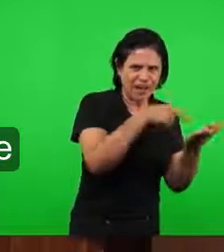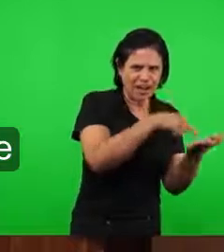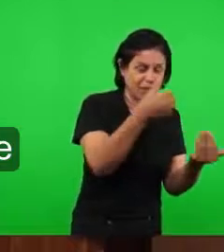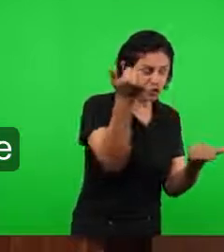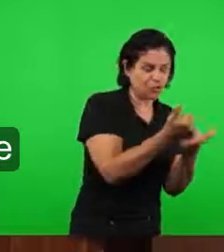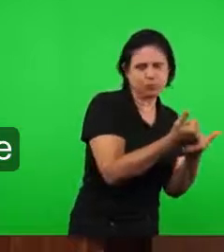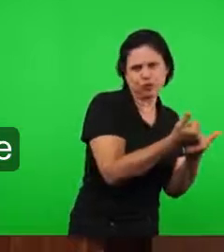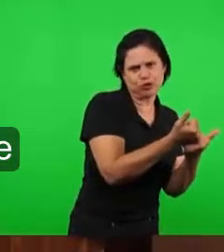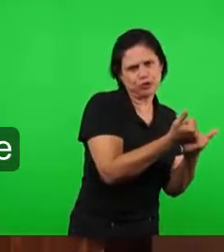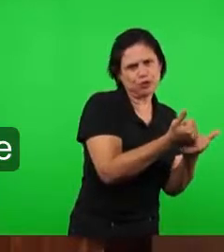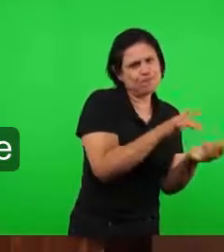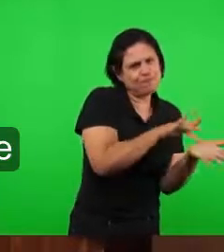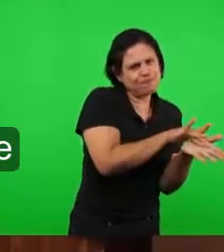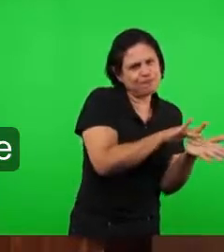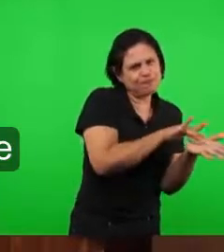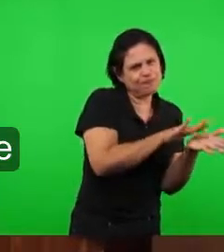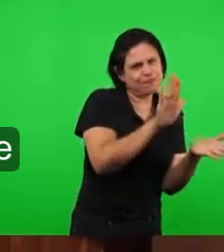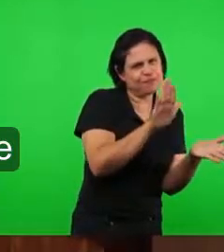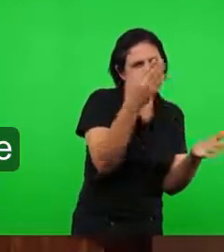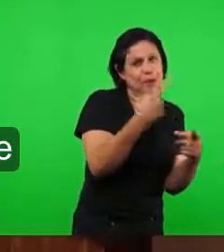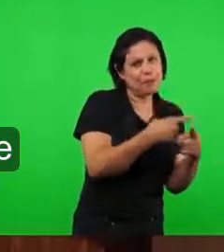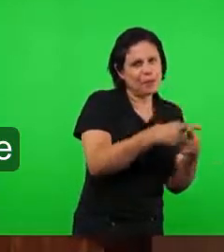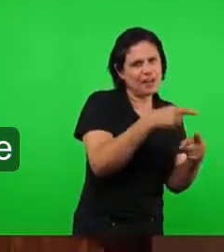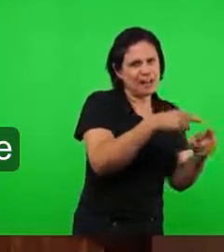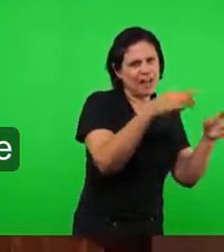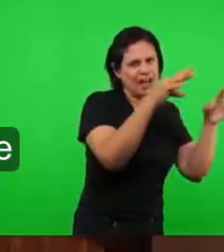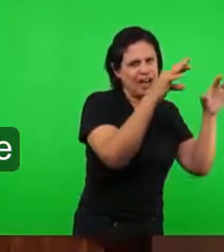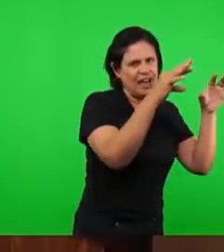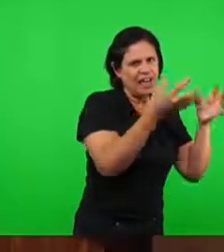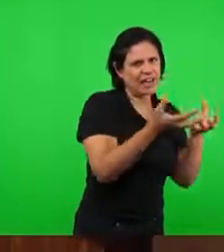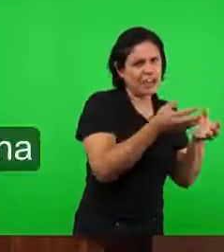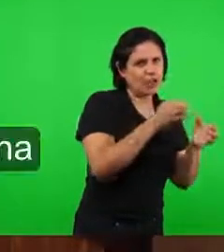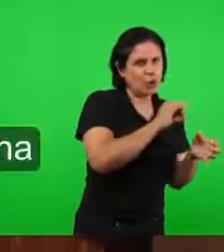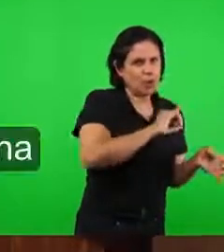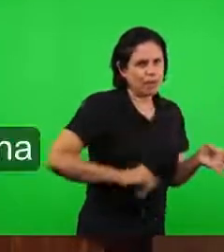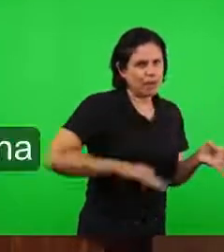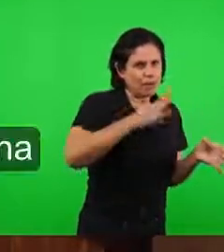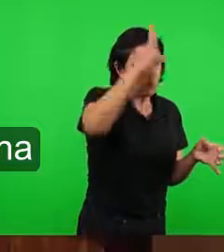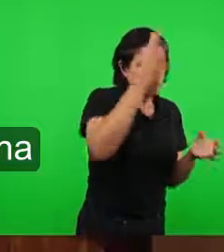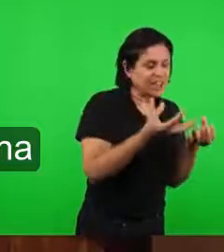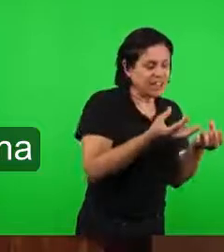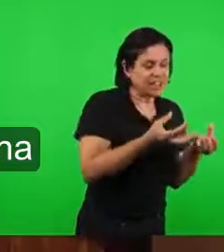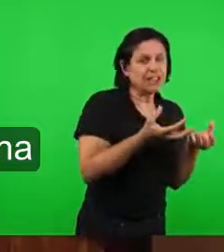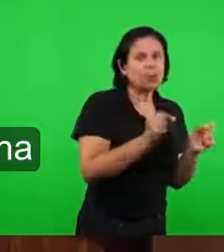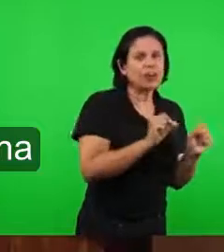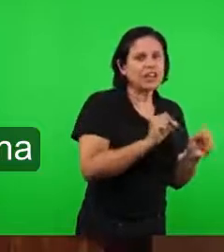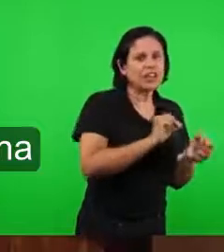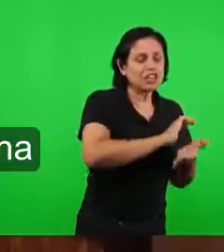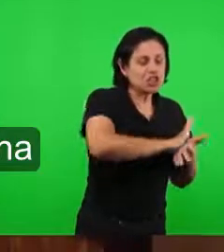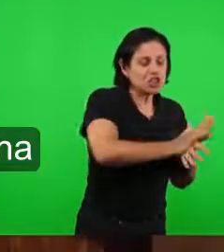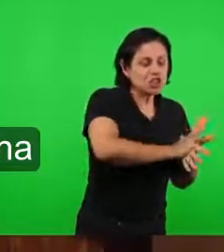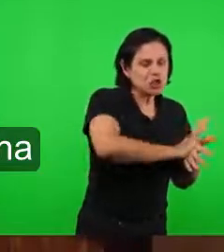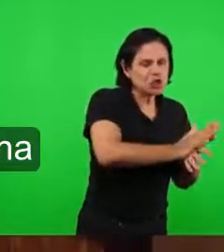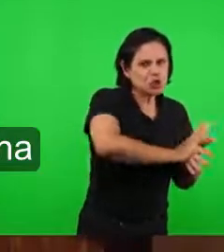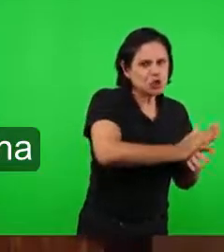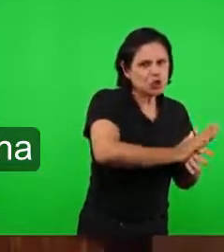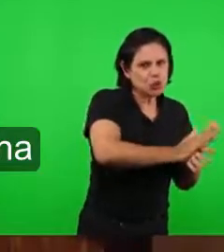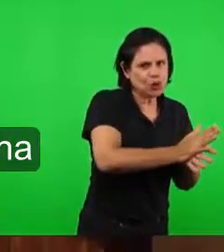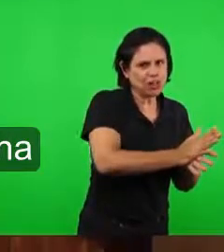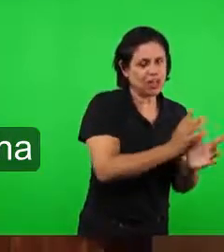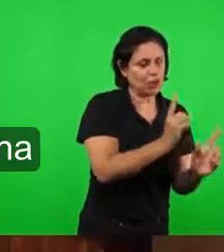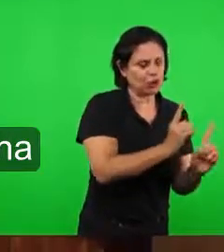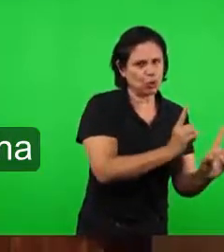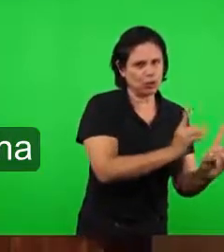luta nesse período foi para enganar e substituir a grande doutrina vivida pela